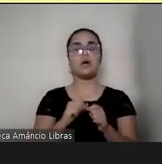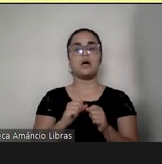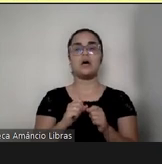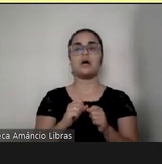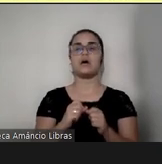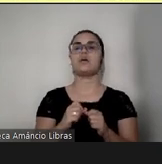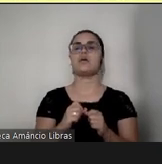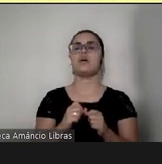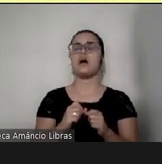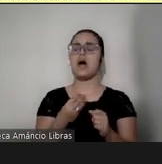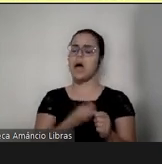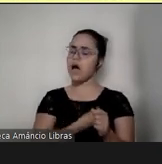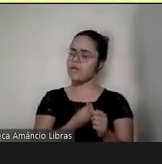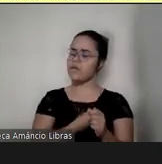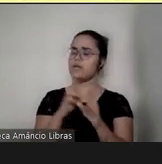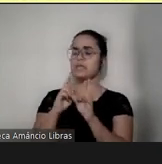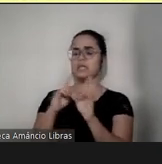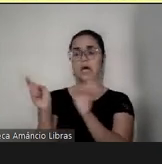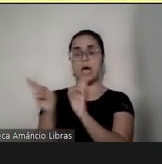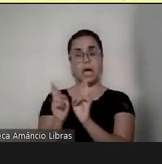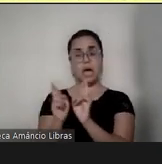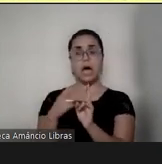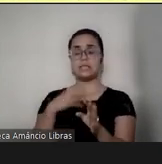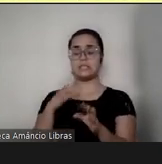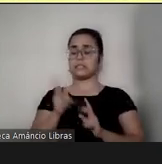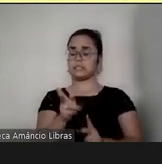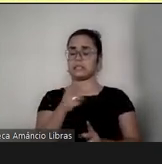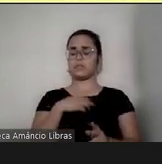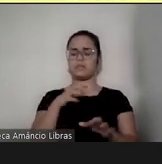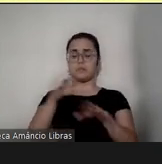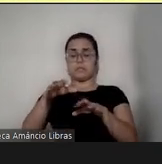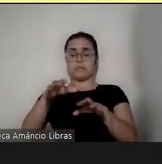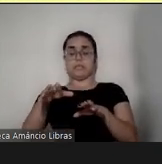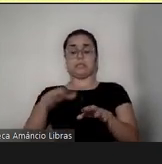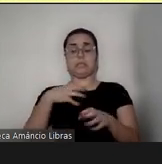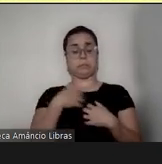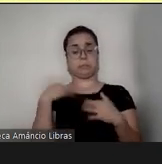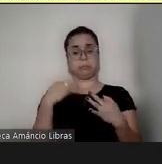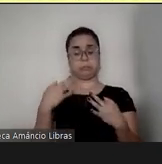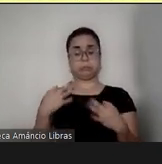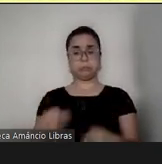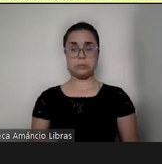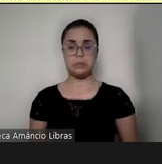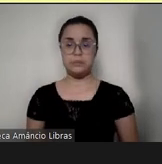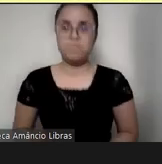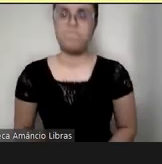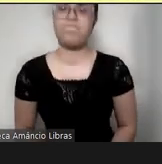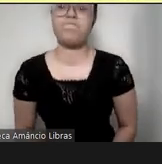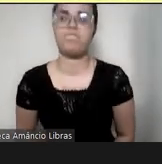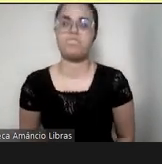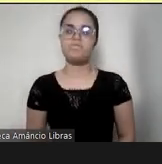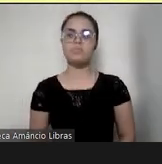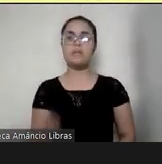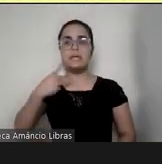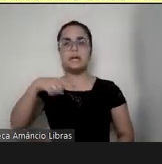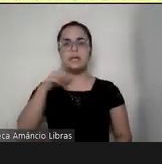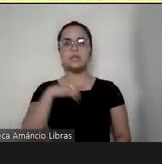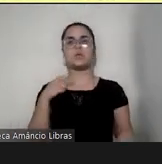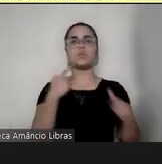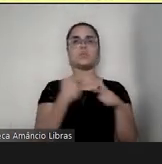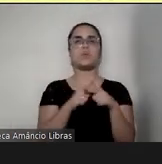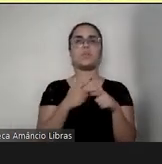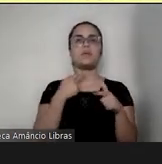que fica muito abalada, muito difícil. E as demandas, no meu caso aqui, elas